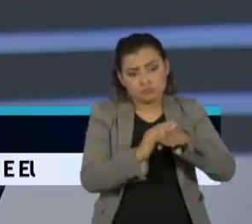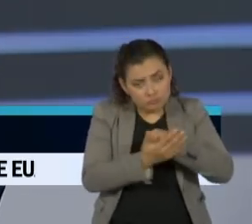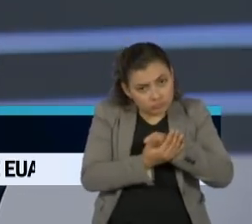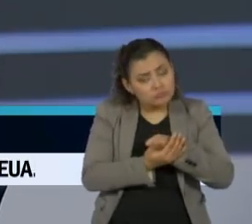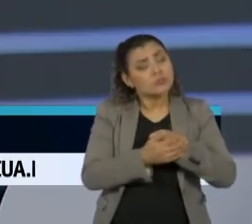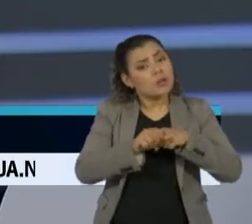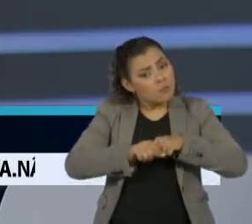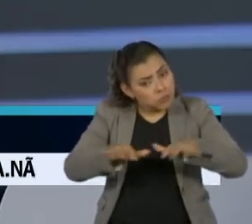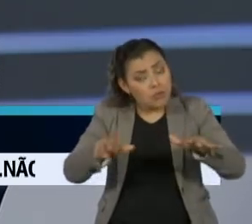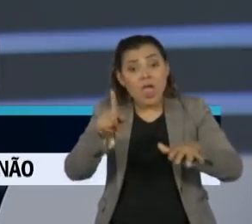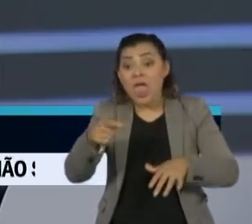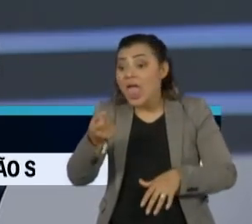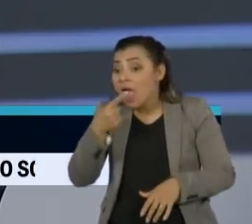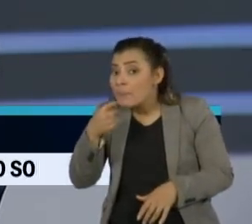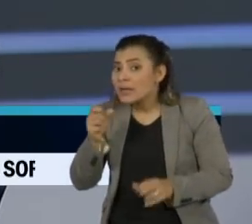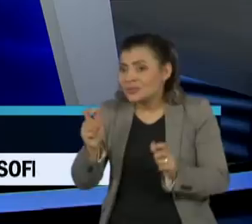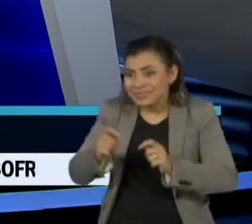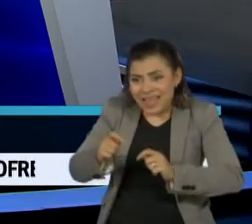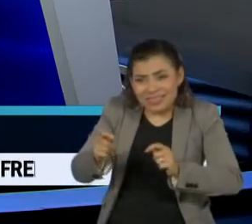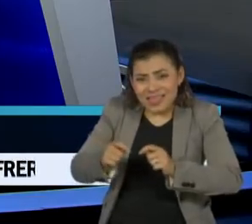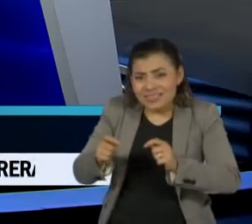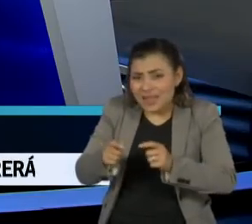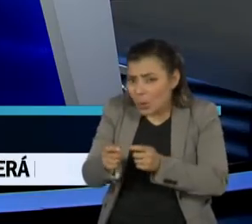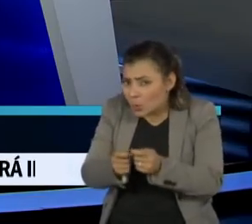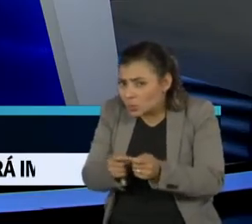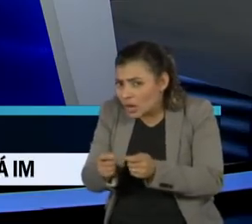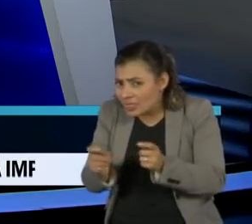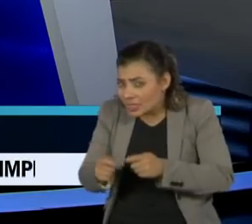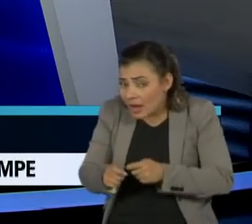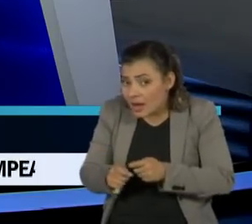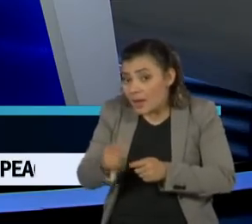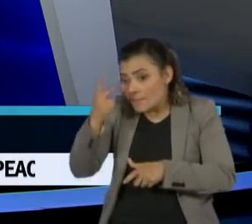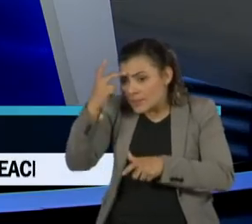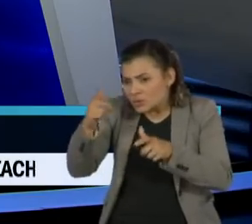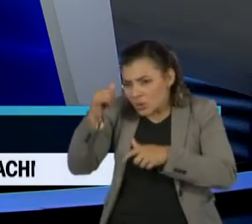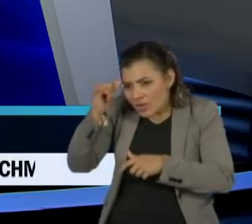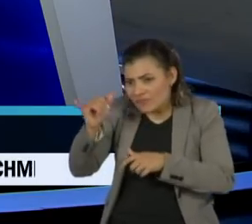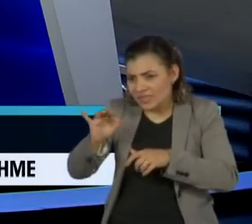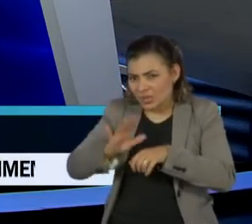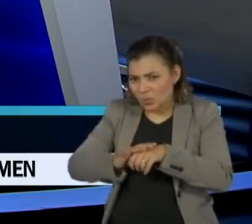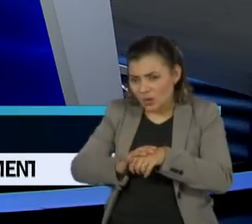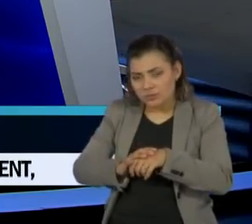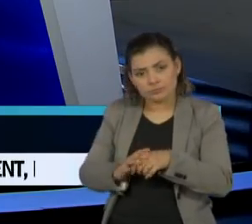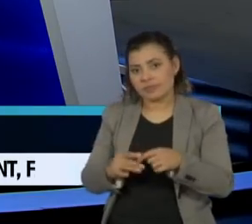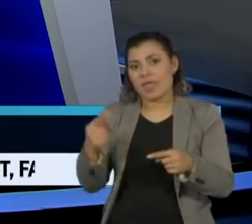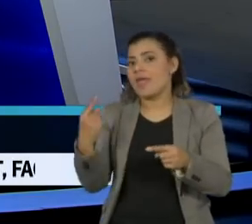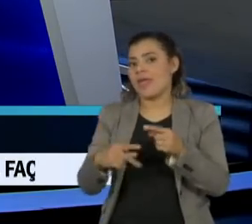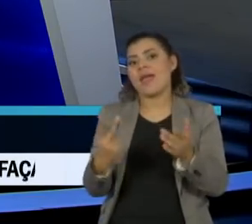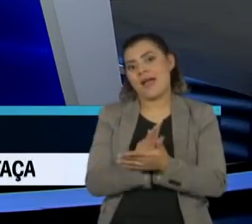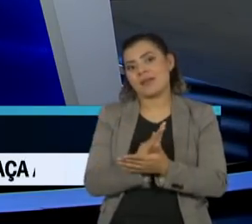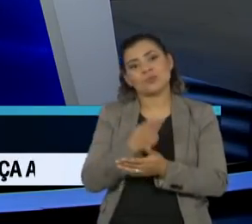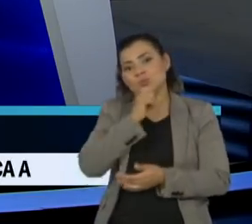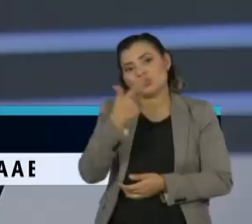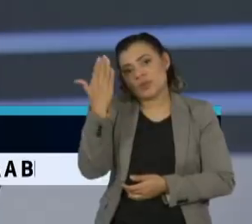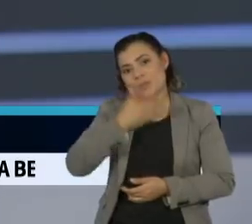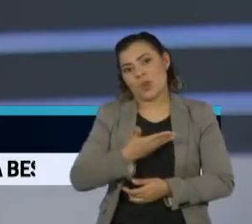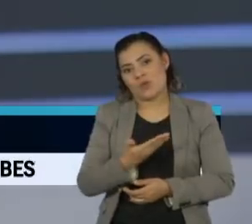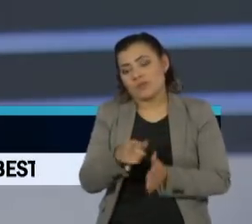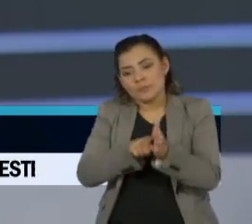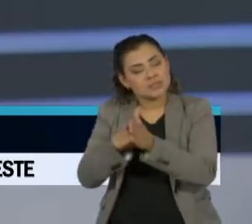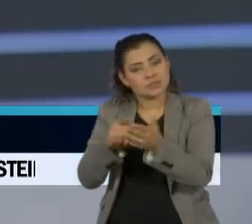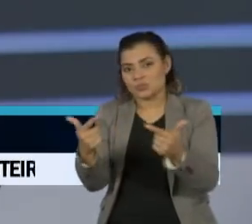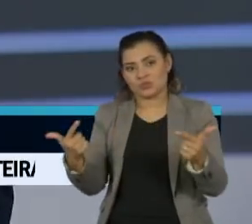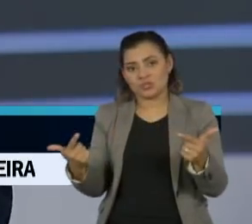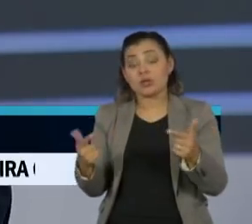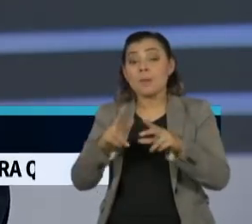um remédio que poderia fazer com que as pessoas tomassem e não ficassem doentes e não tinha evidência para isso. Então, de alguma